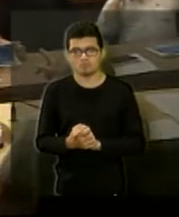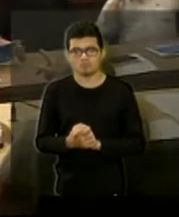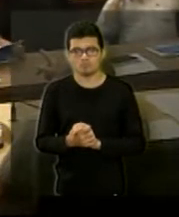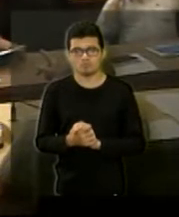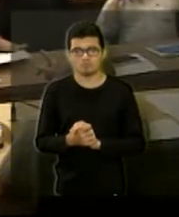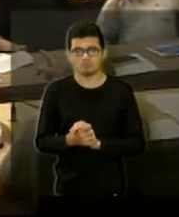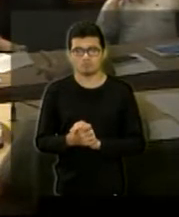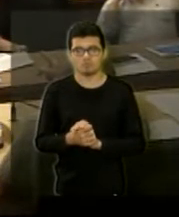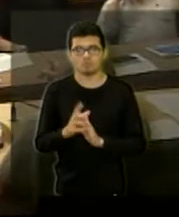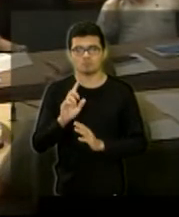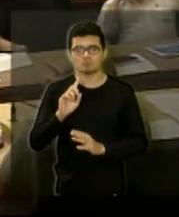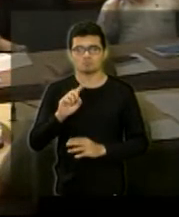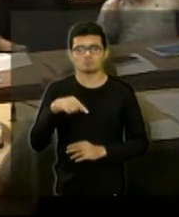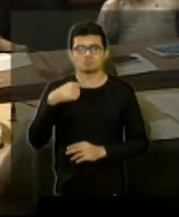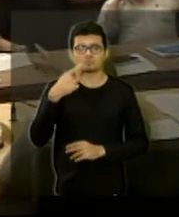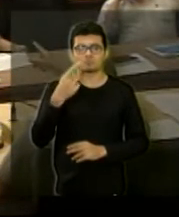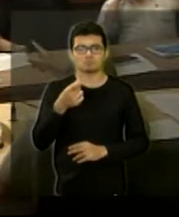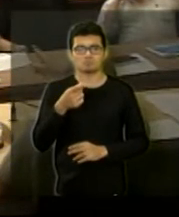Lá no fundo,